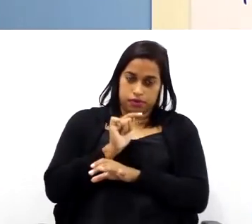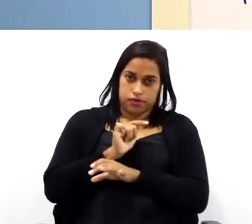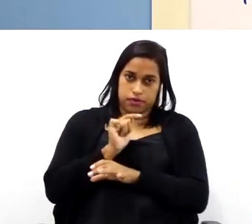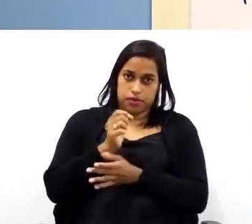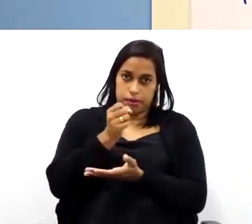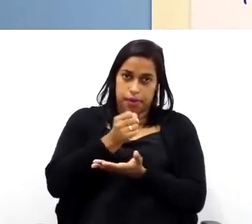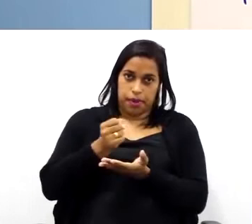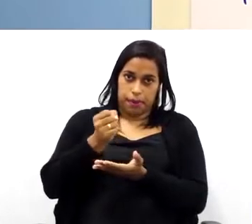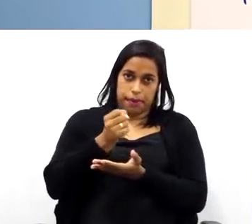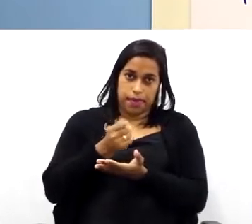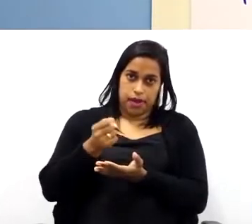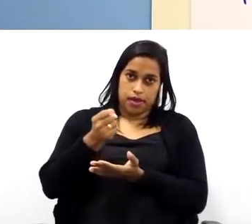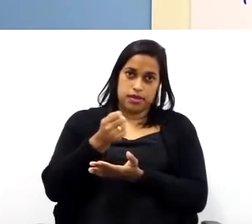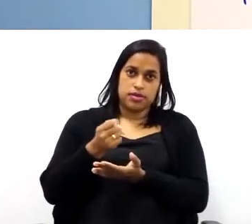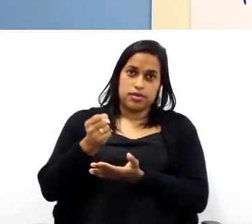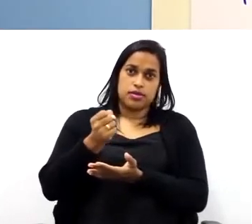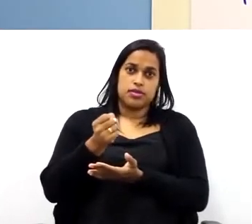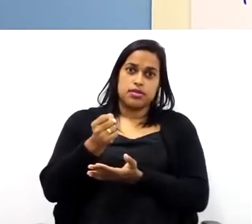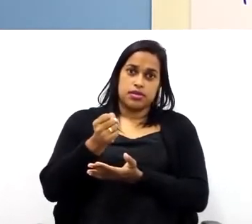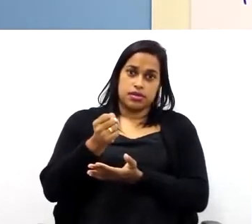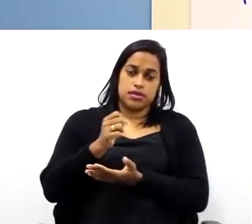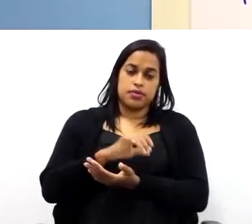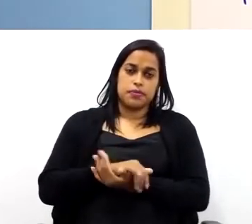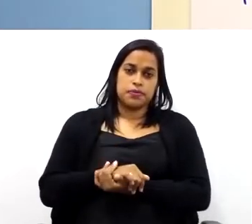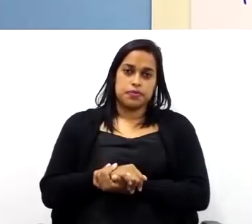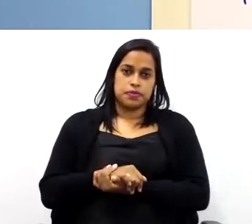base. Como elas são concêntricas.